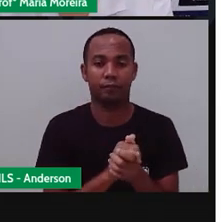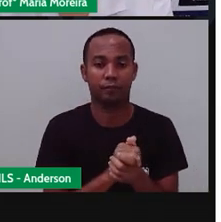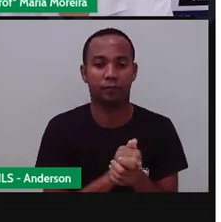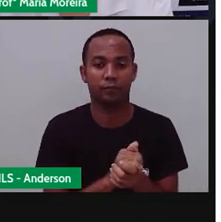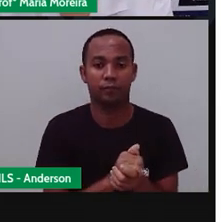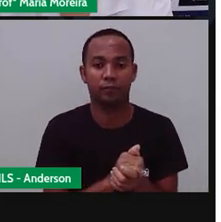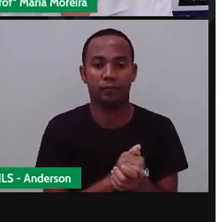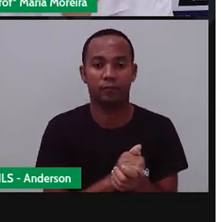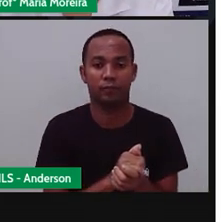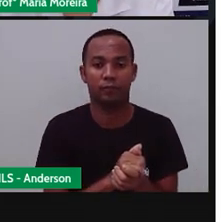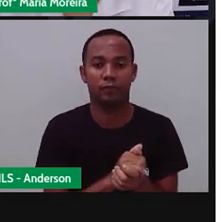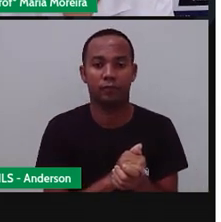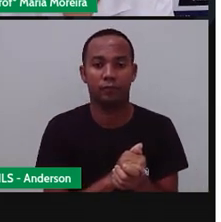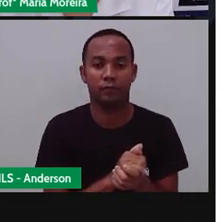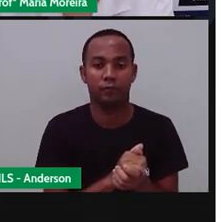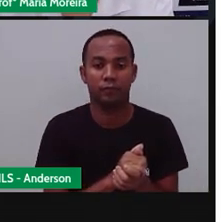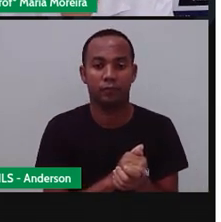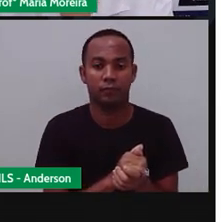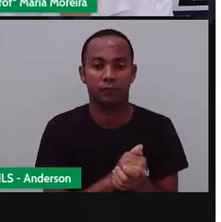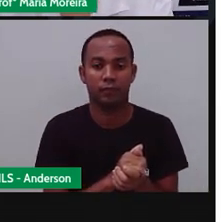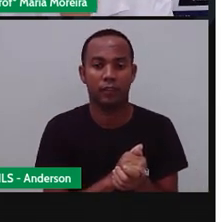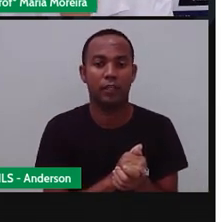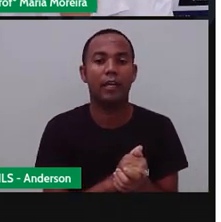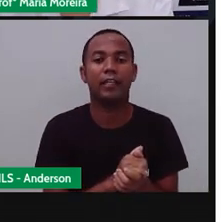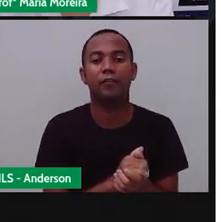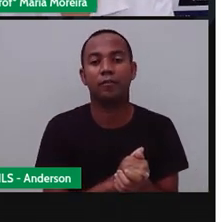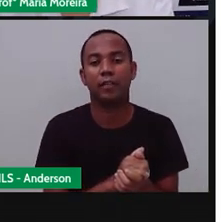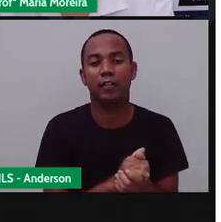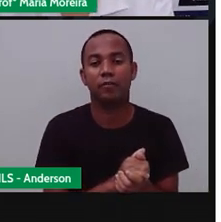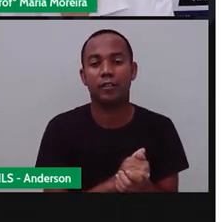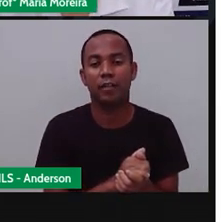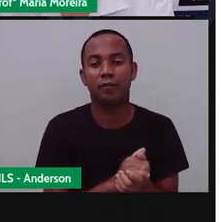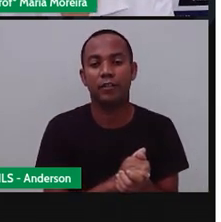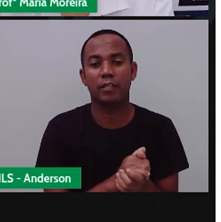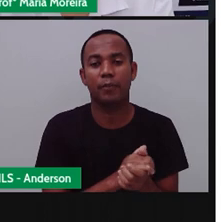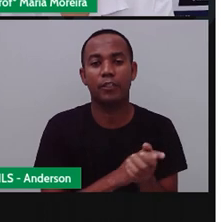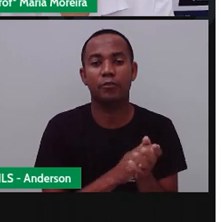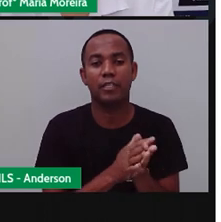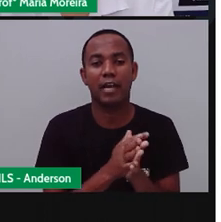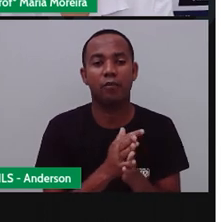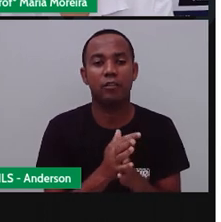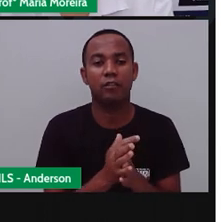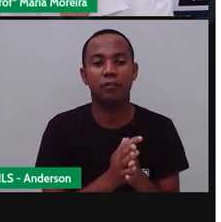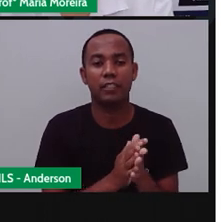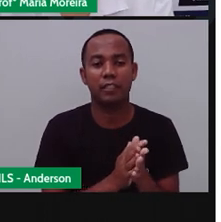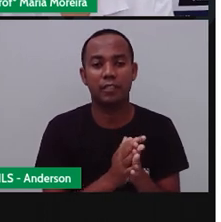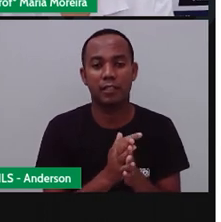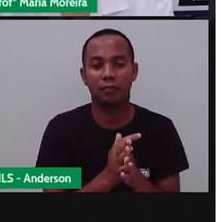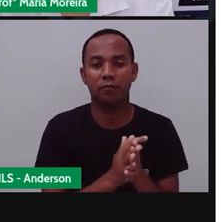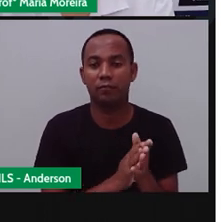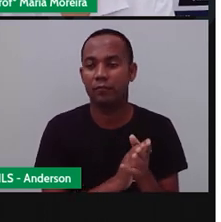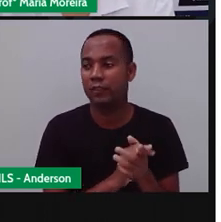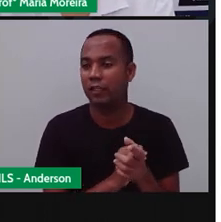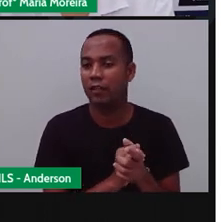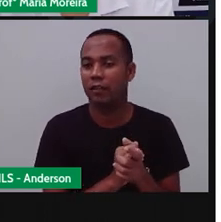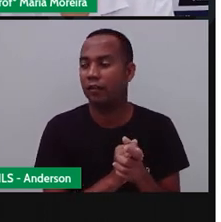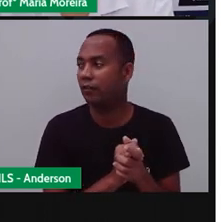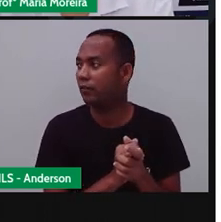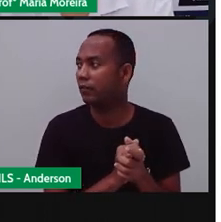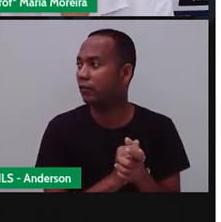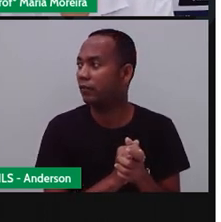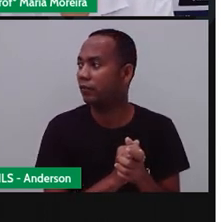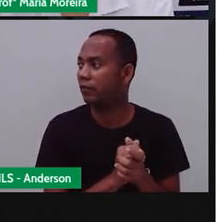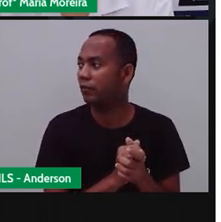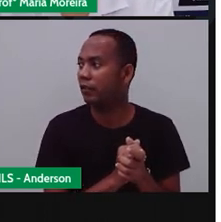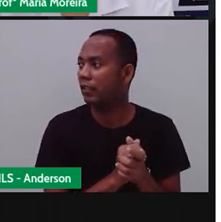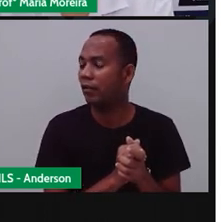Me perdoem aí se eu não estou utilizando os termos corretos, tá? Você pode usar a audiodescrição. É isso,